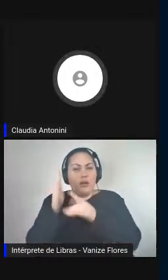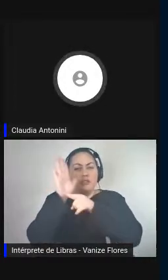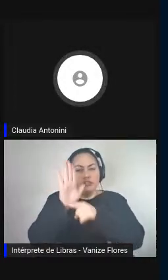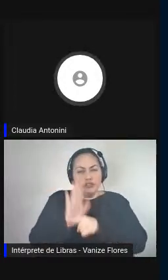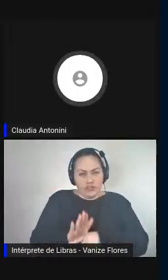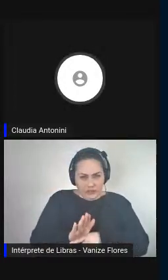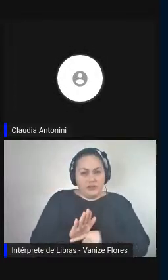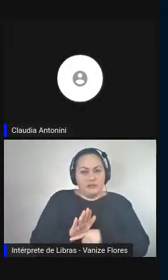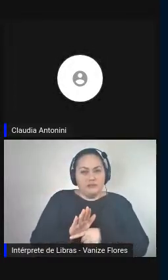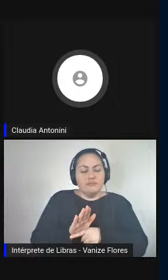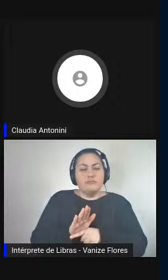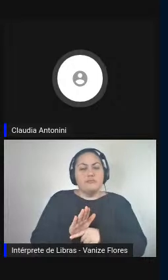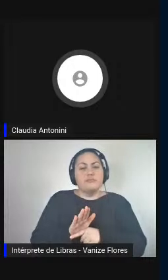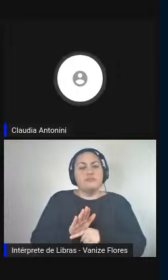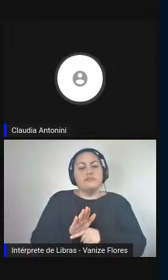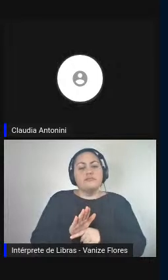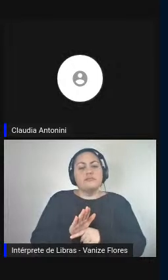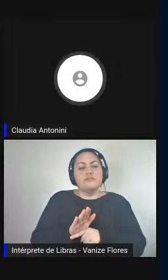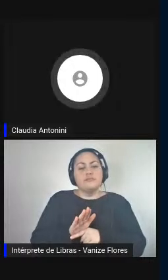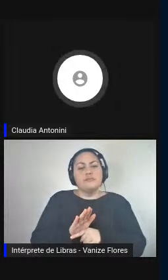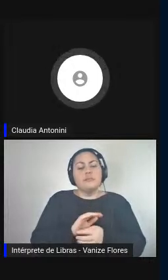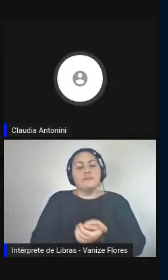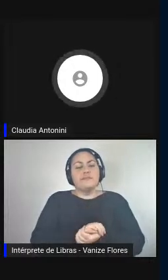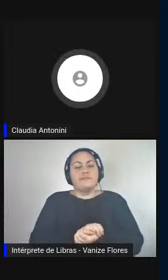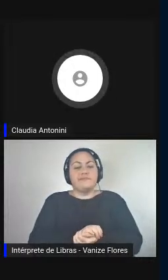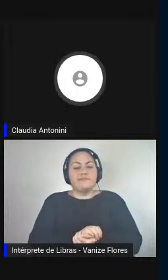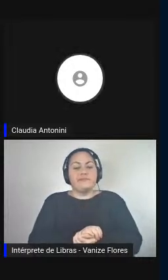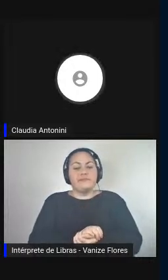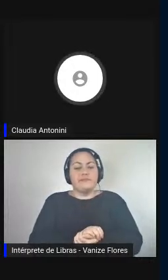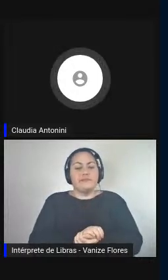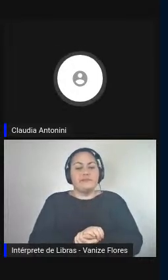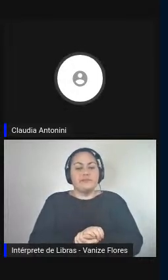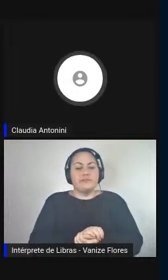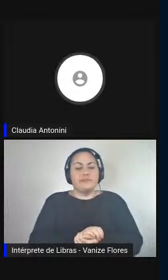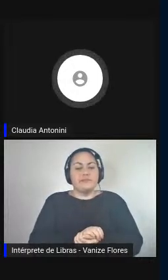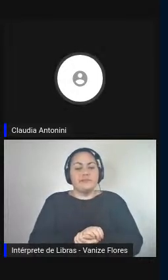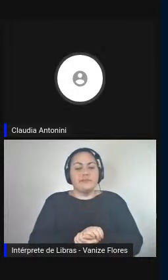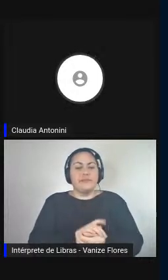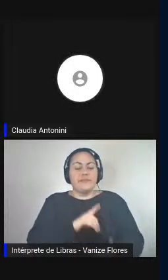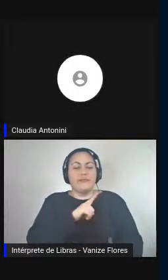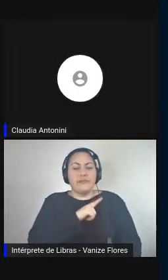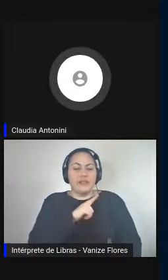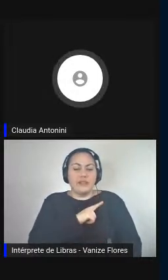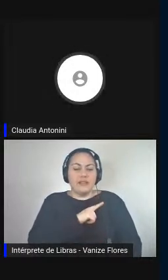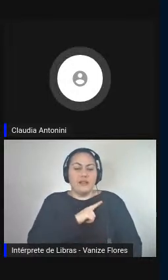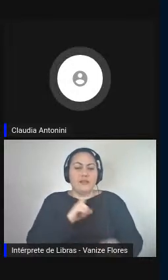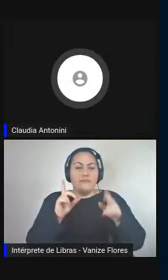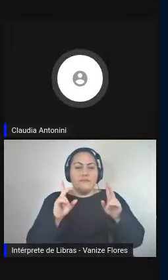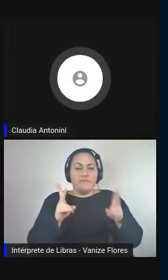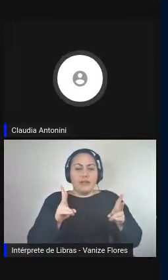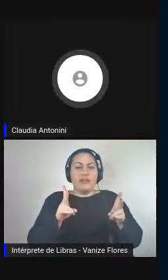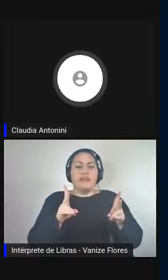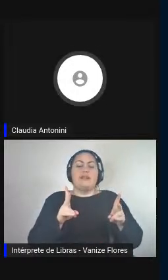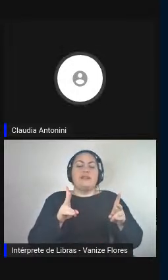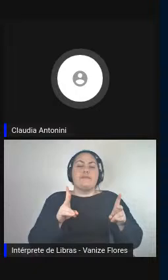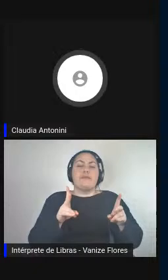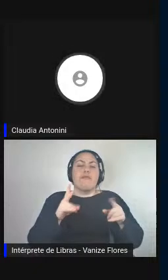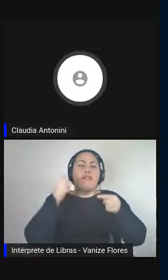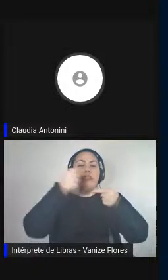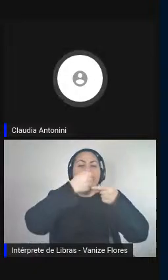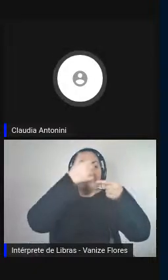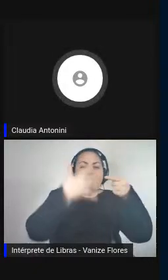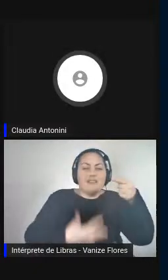entre a transcrição daquilo que foi dito, pesquisa das palavras